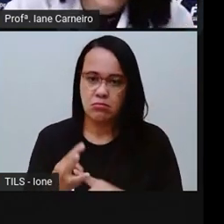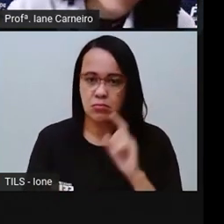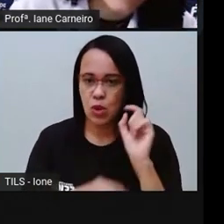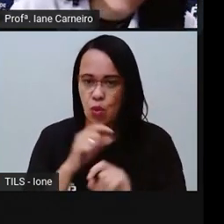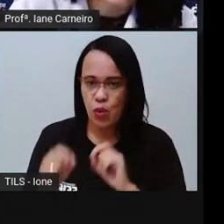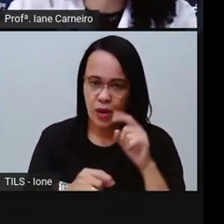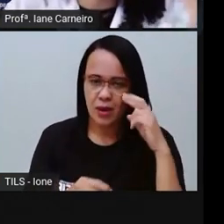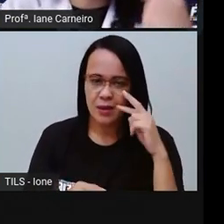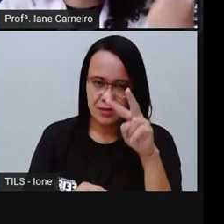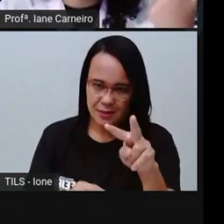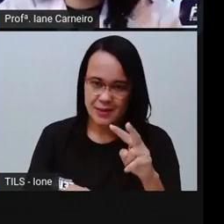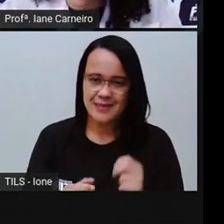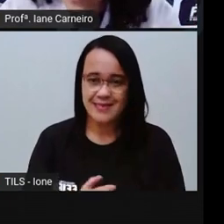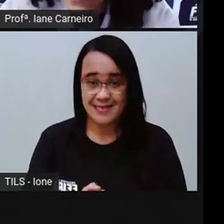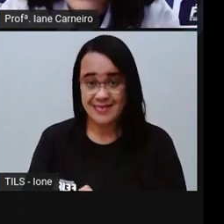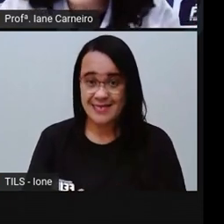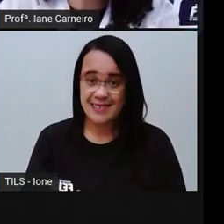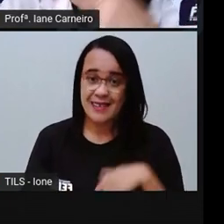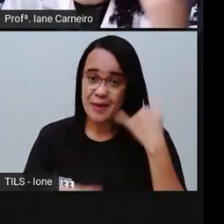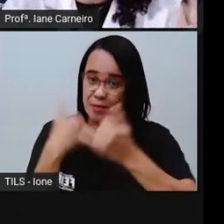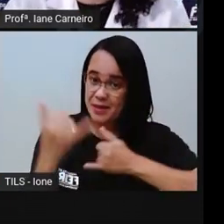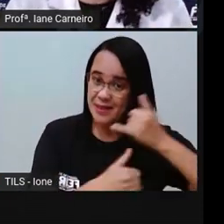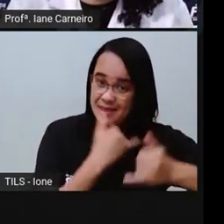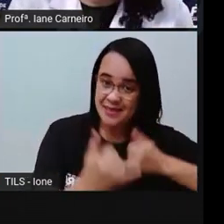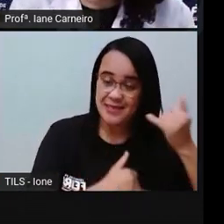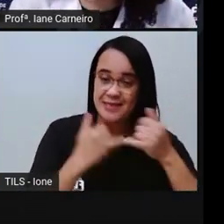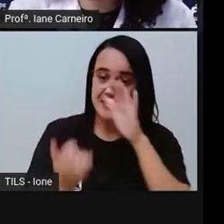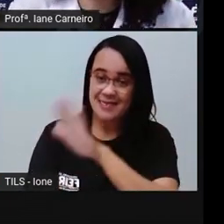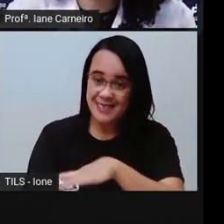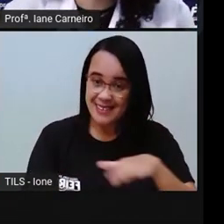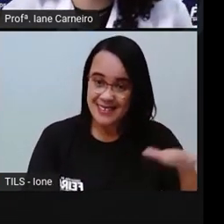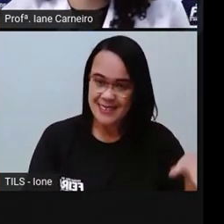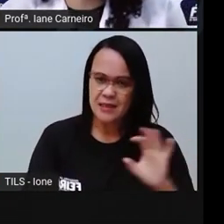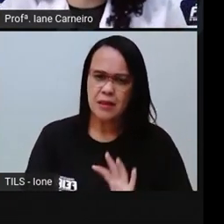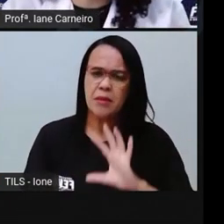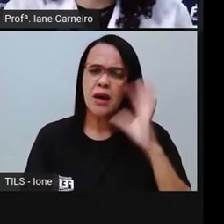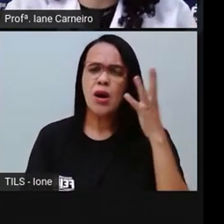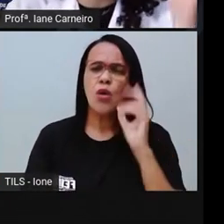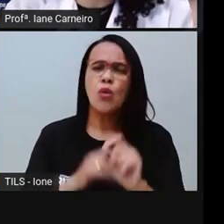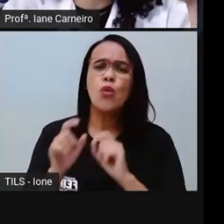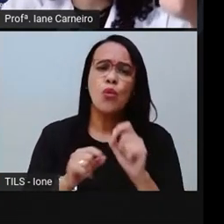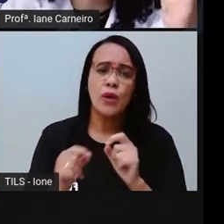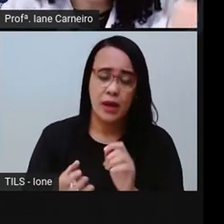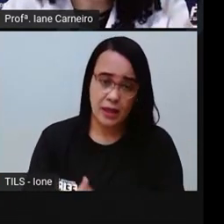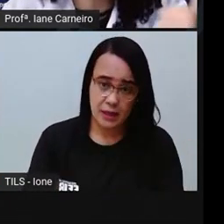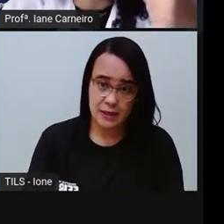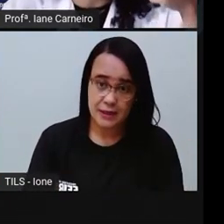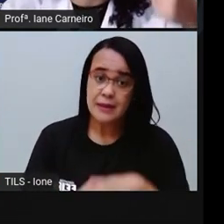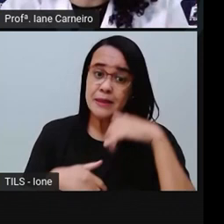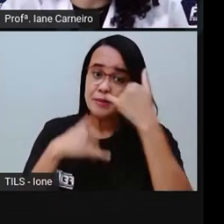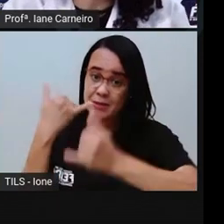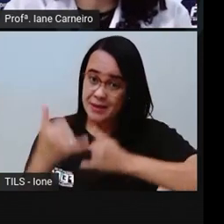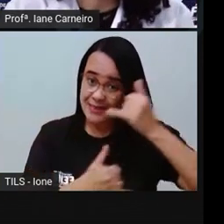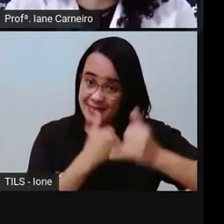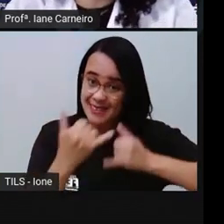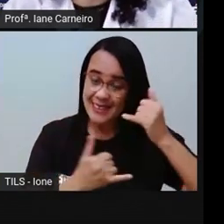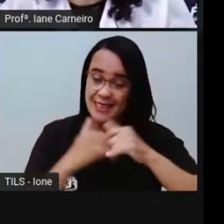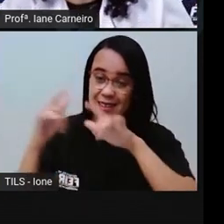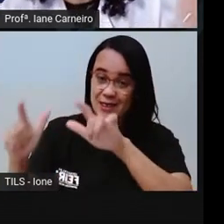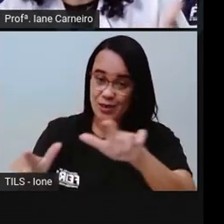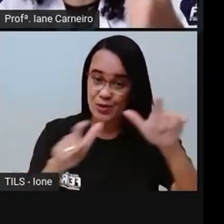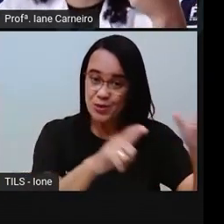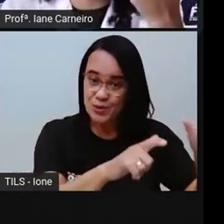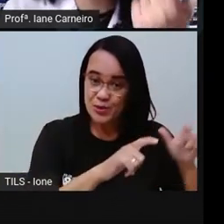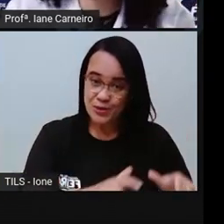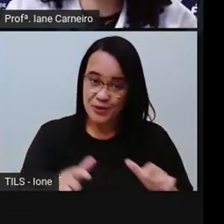O parque, né? Que a Pró trouxe a foto lá. Então, o que acontece no parque? No parque, há brinquedos, né? Como esse aqui, lá no